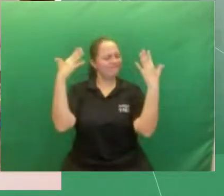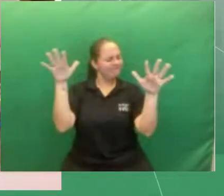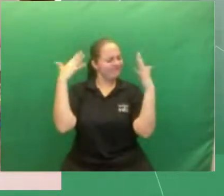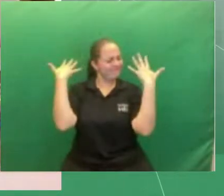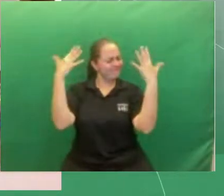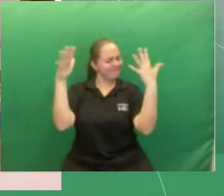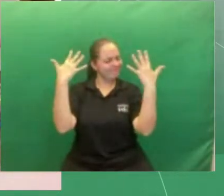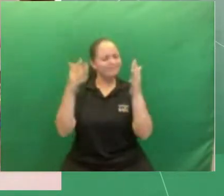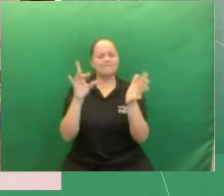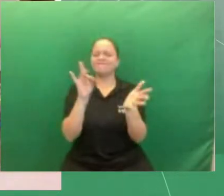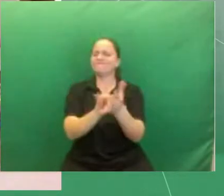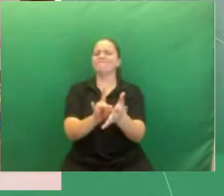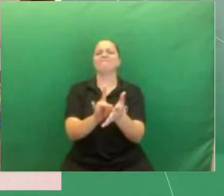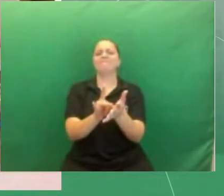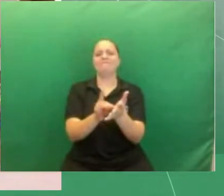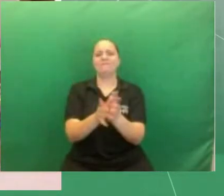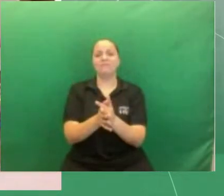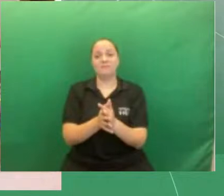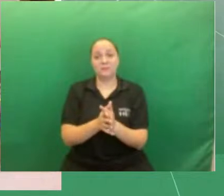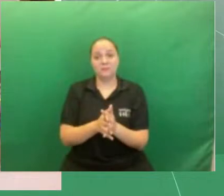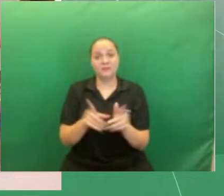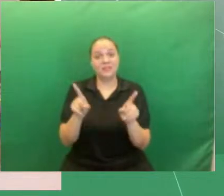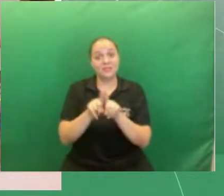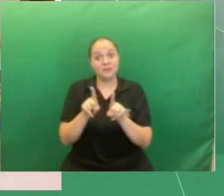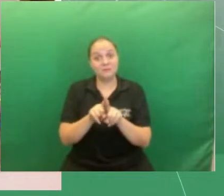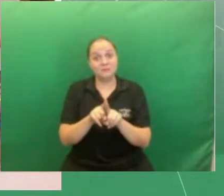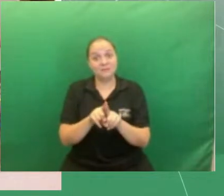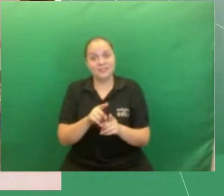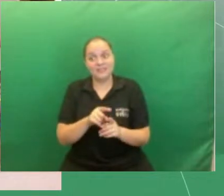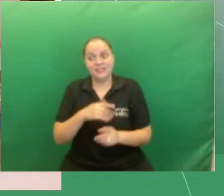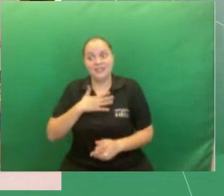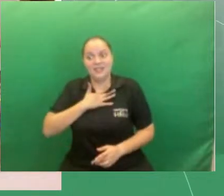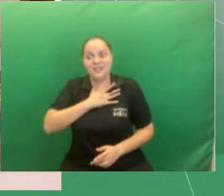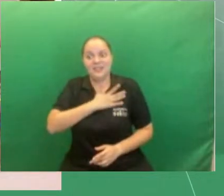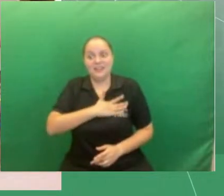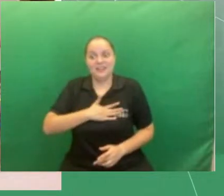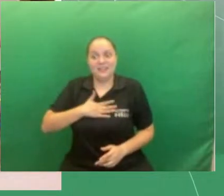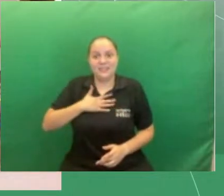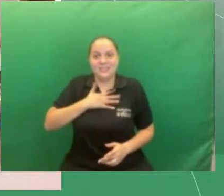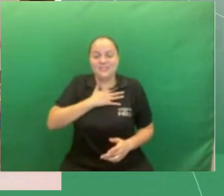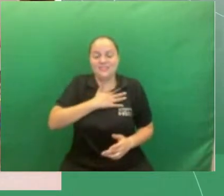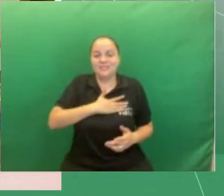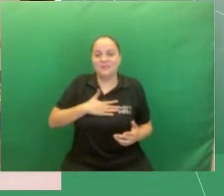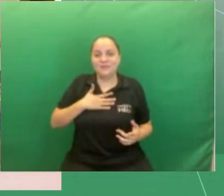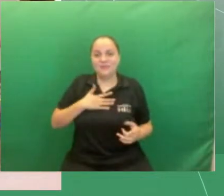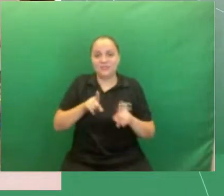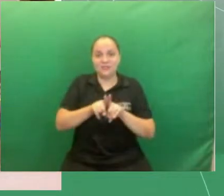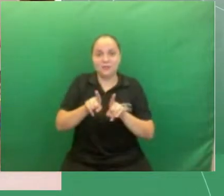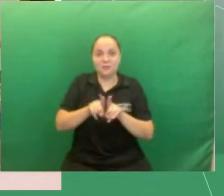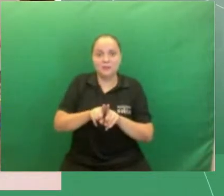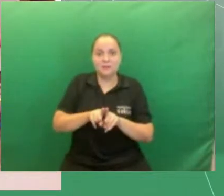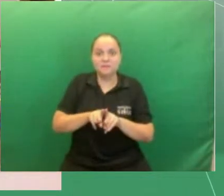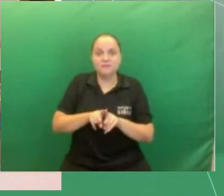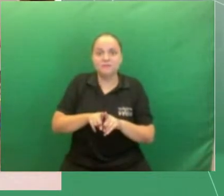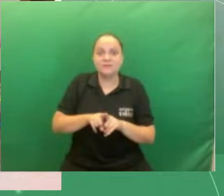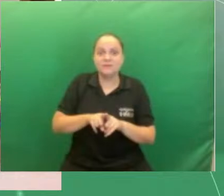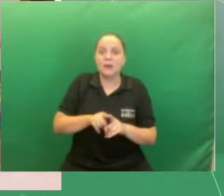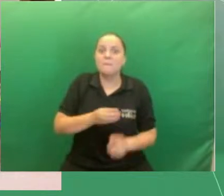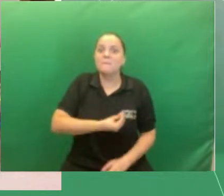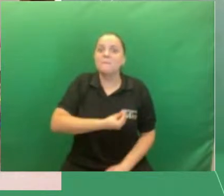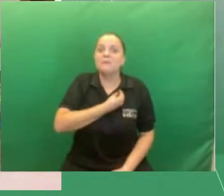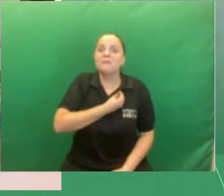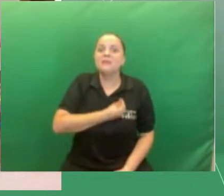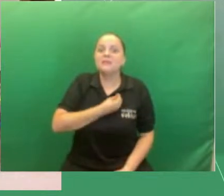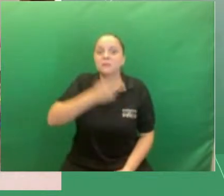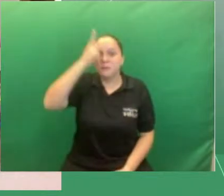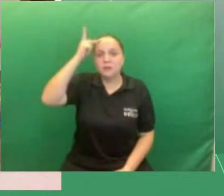E queria agradecer também a presença do DF que está aqui no nosso evento, da Candangolândia. Obrigada, gente, pela